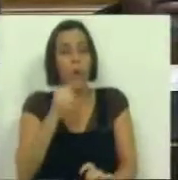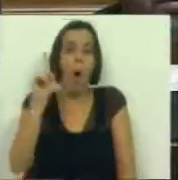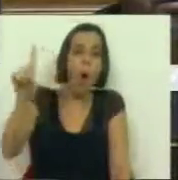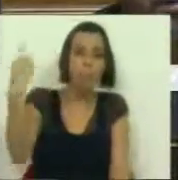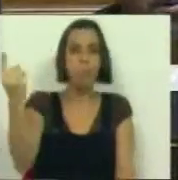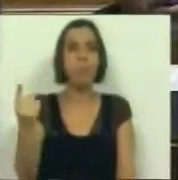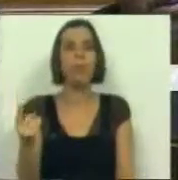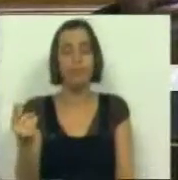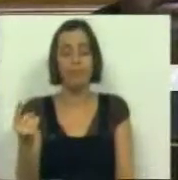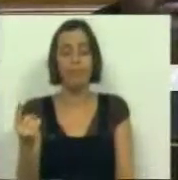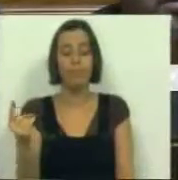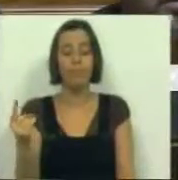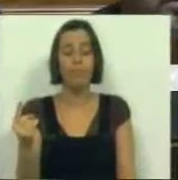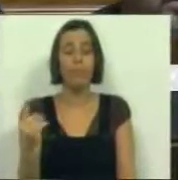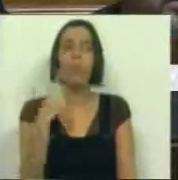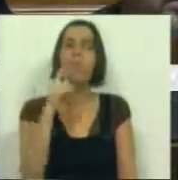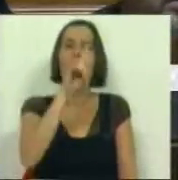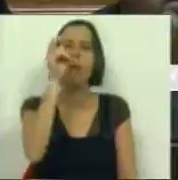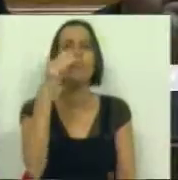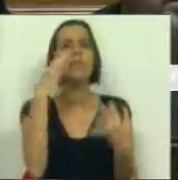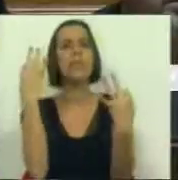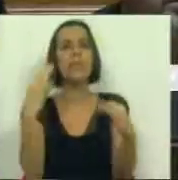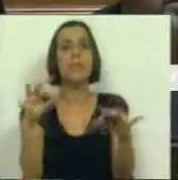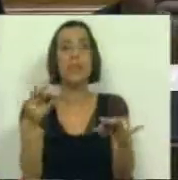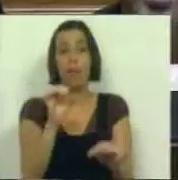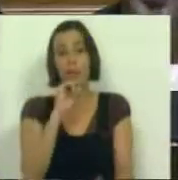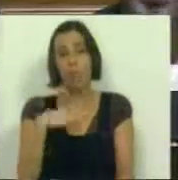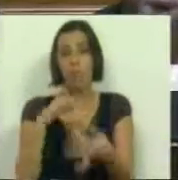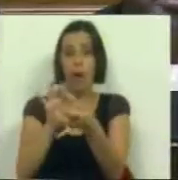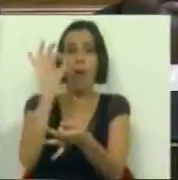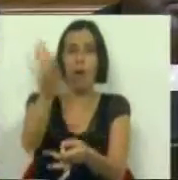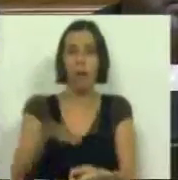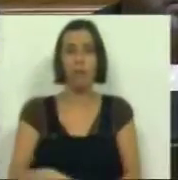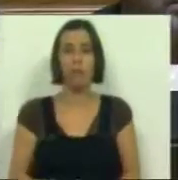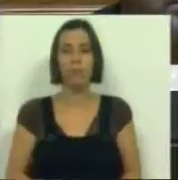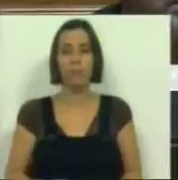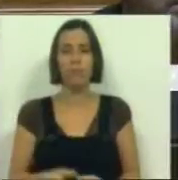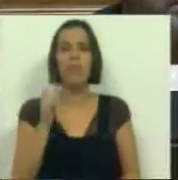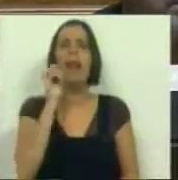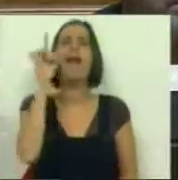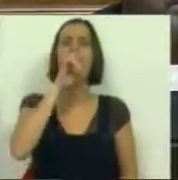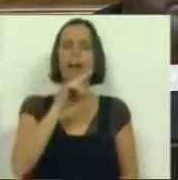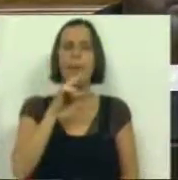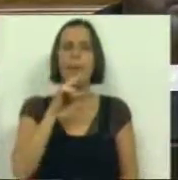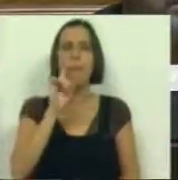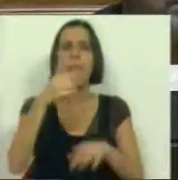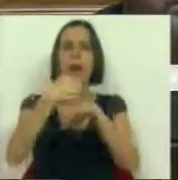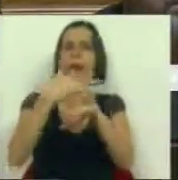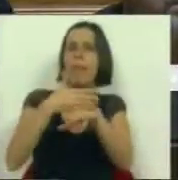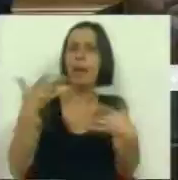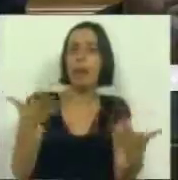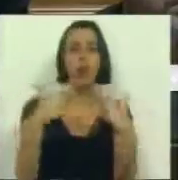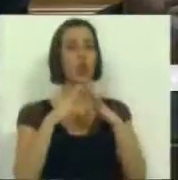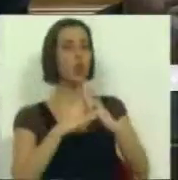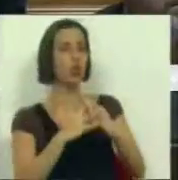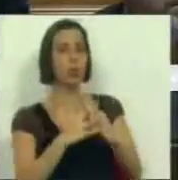deveria ter sido. Aliás, uma pergunta simples que vos poderia deixar, quem é que vai, qual é o gabinete, quais